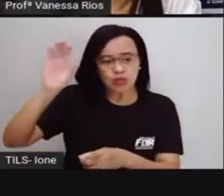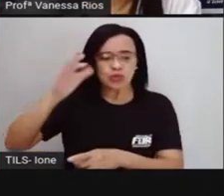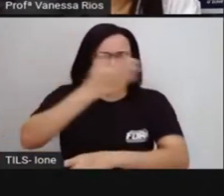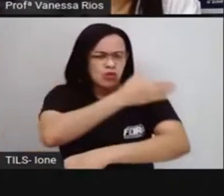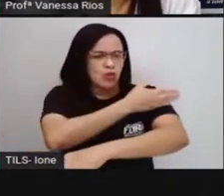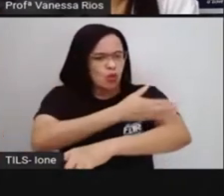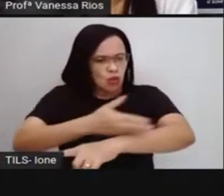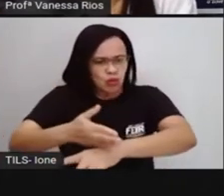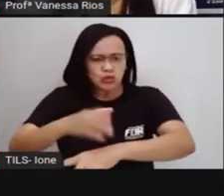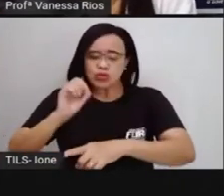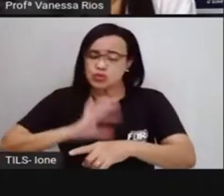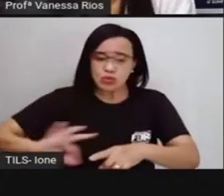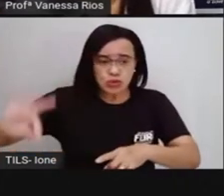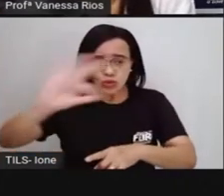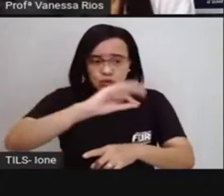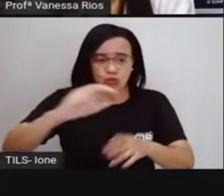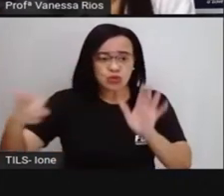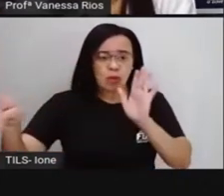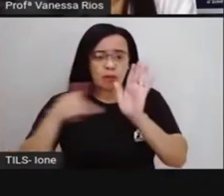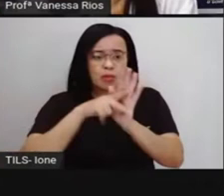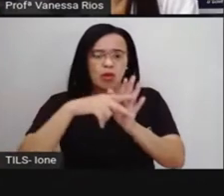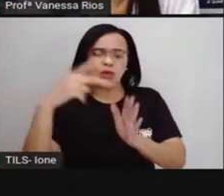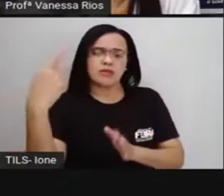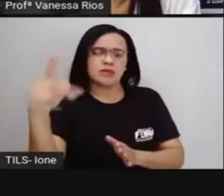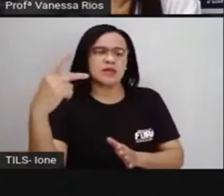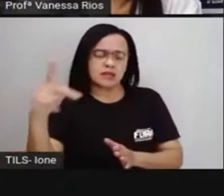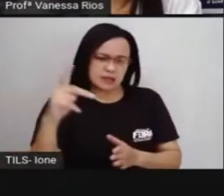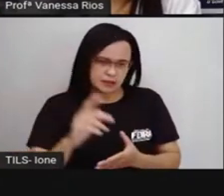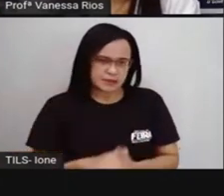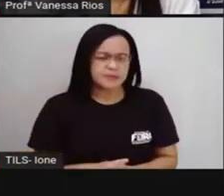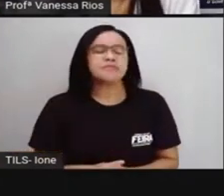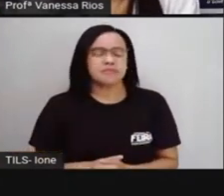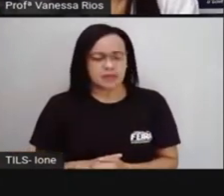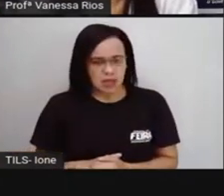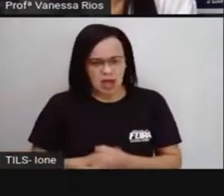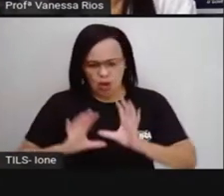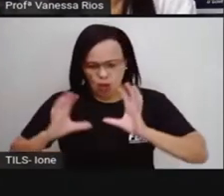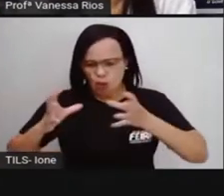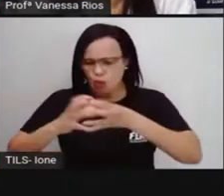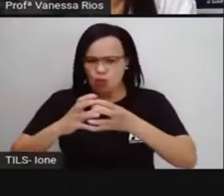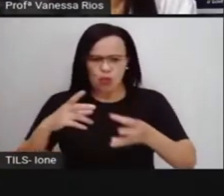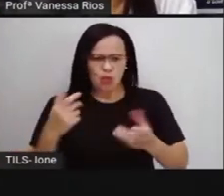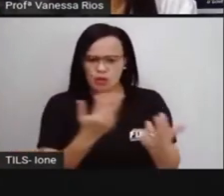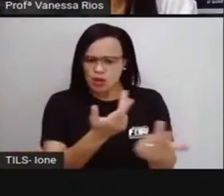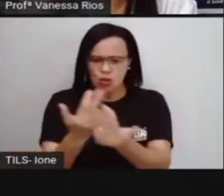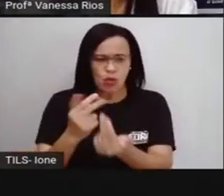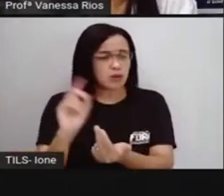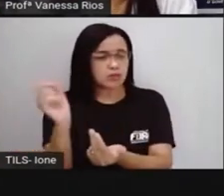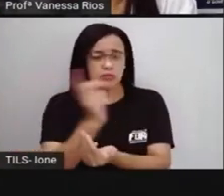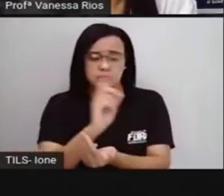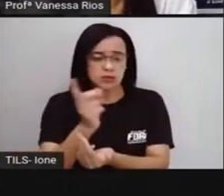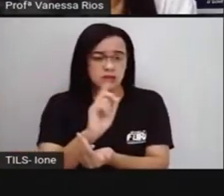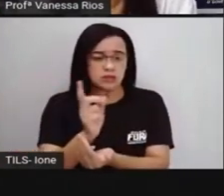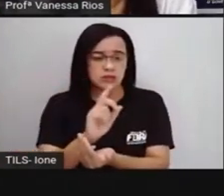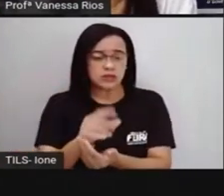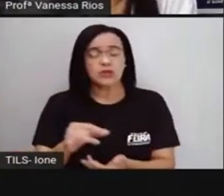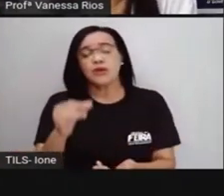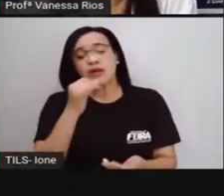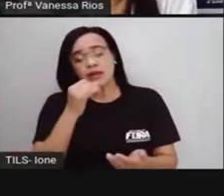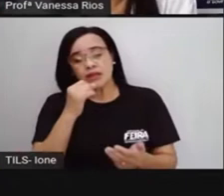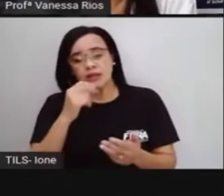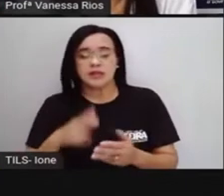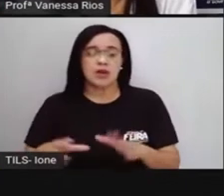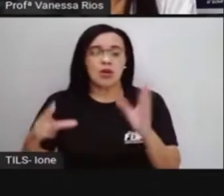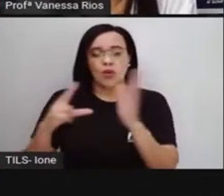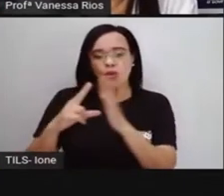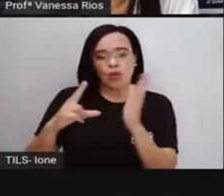indígenas, a gente não pode pensar em todos os indígenas iguais. Quando a gente pensa em africanos, a gente também não pode